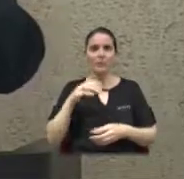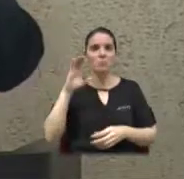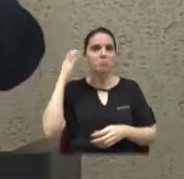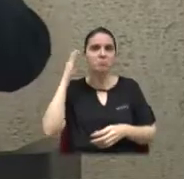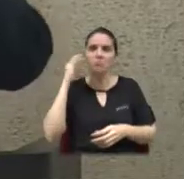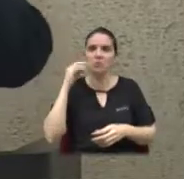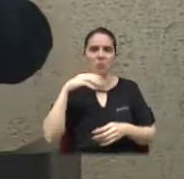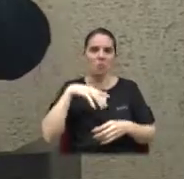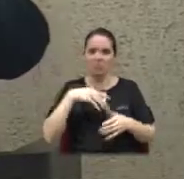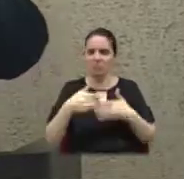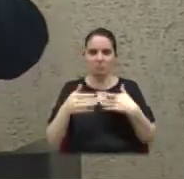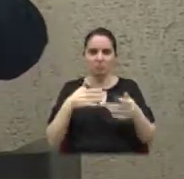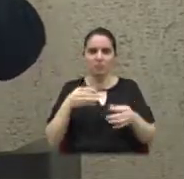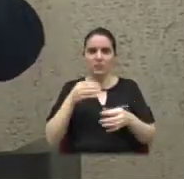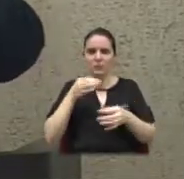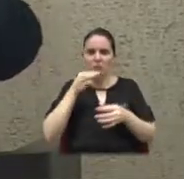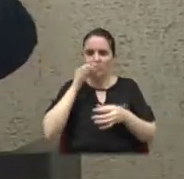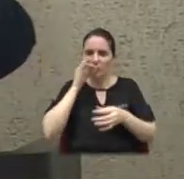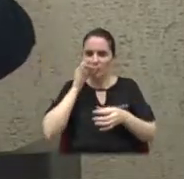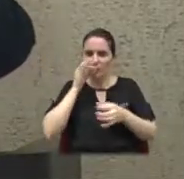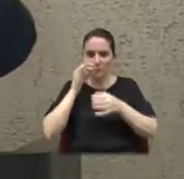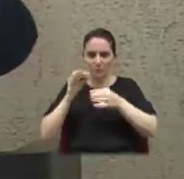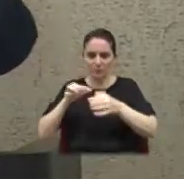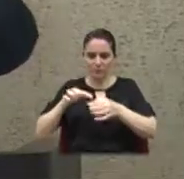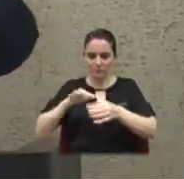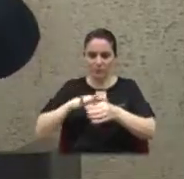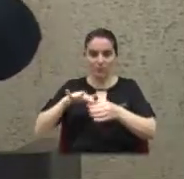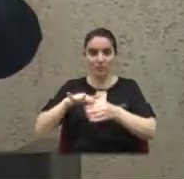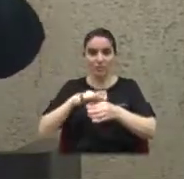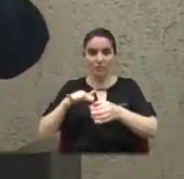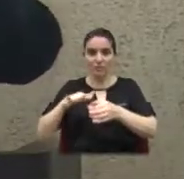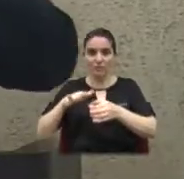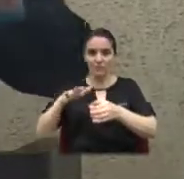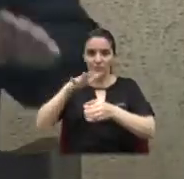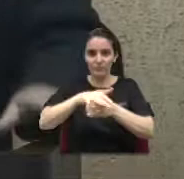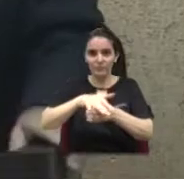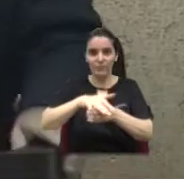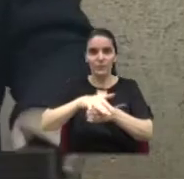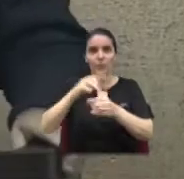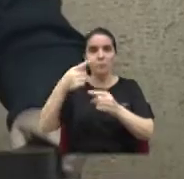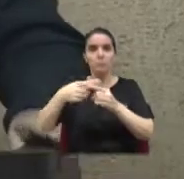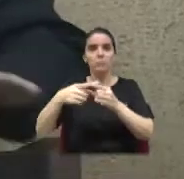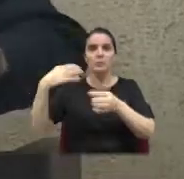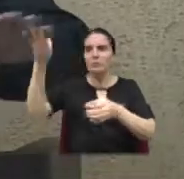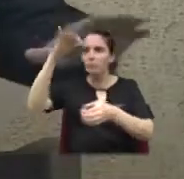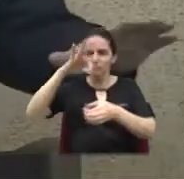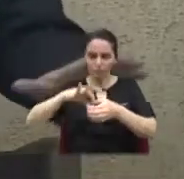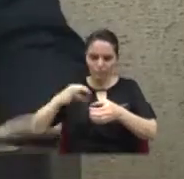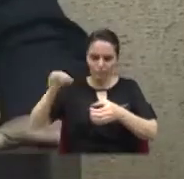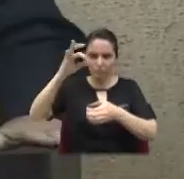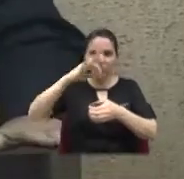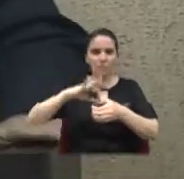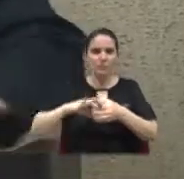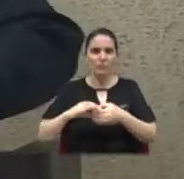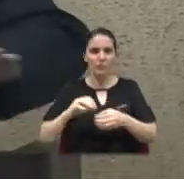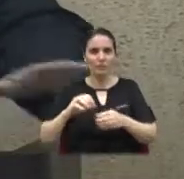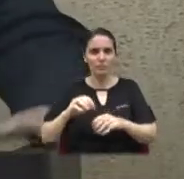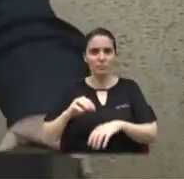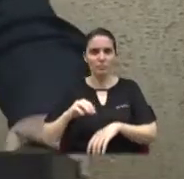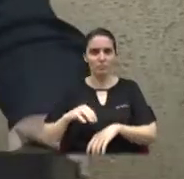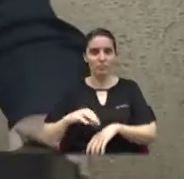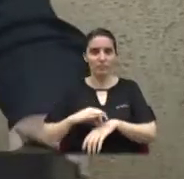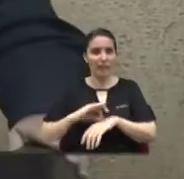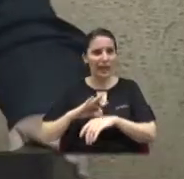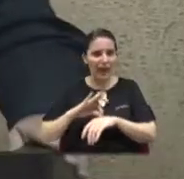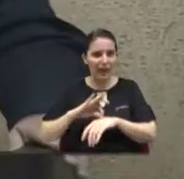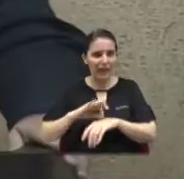moscas tem na boca, você tem que colocar um pano em cima, senão as moscas invadem. Carne nem pensar, churrasco